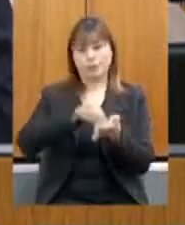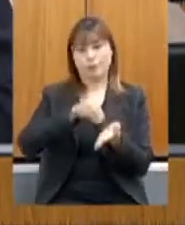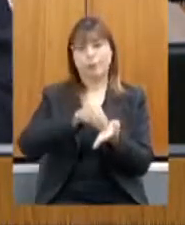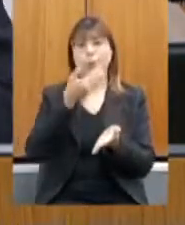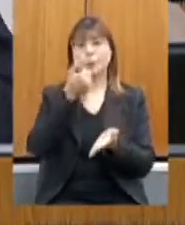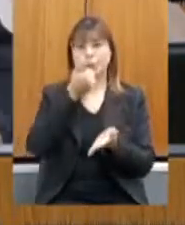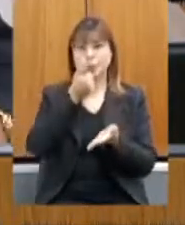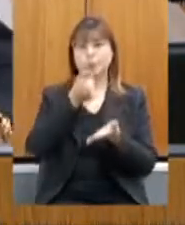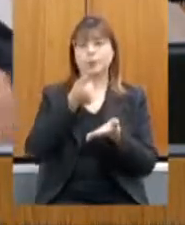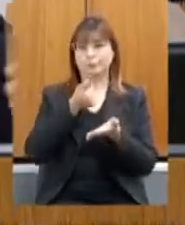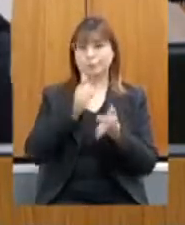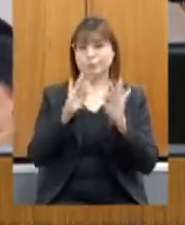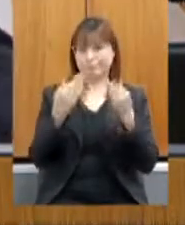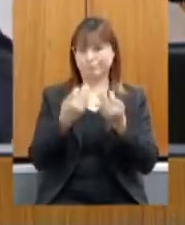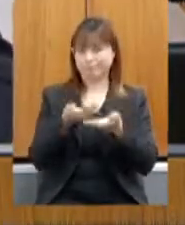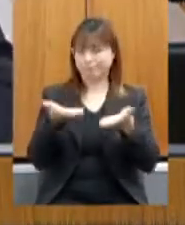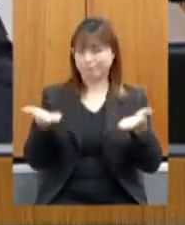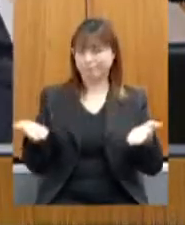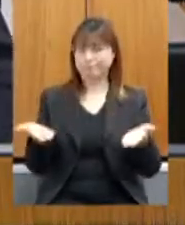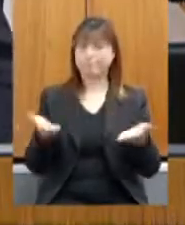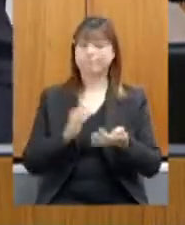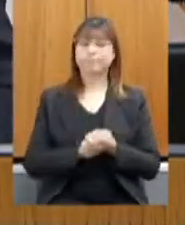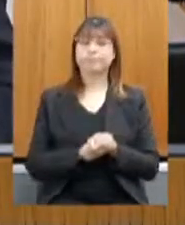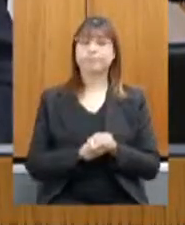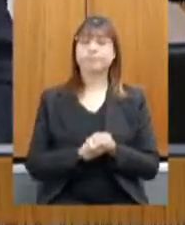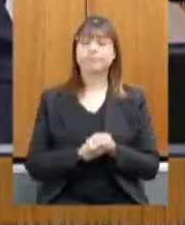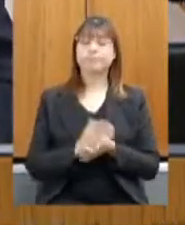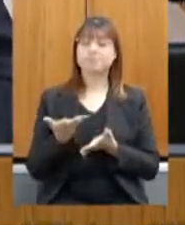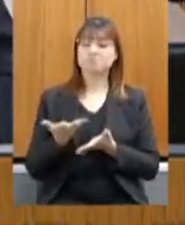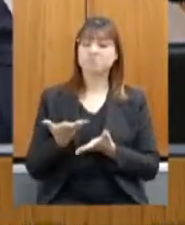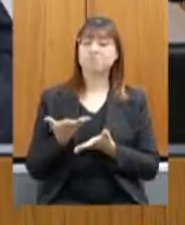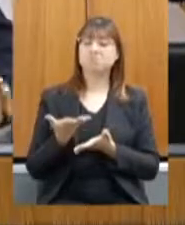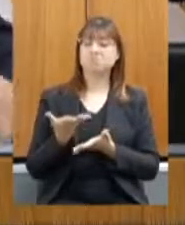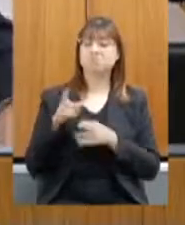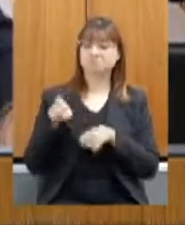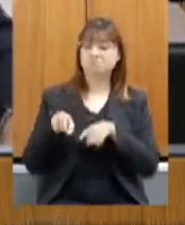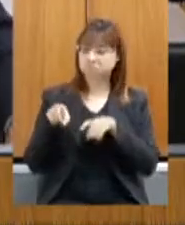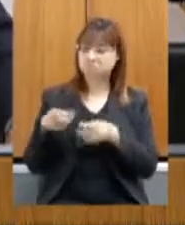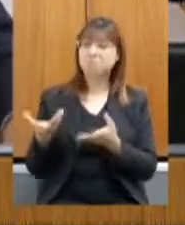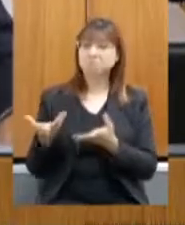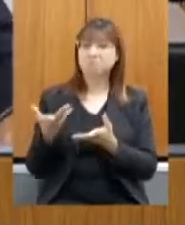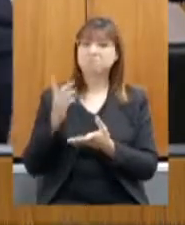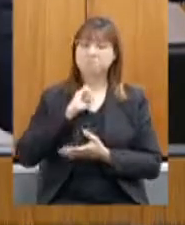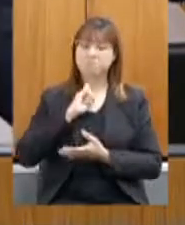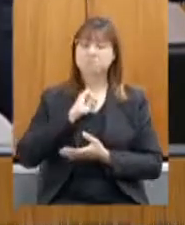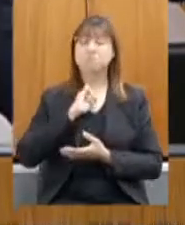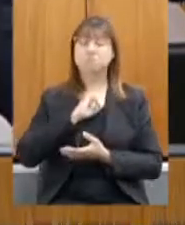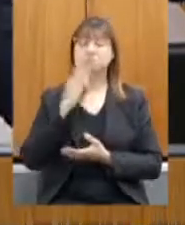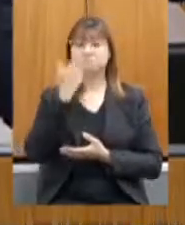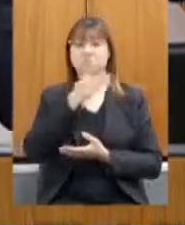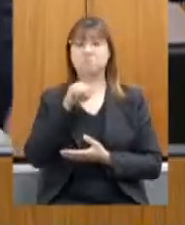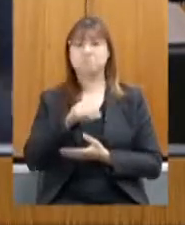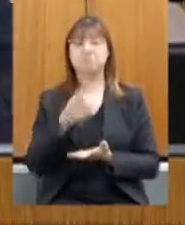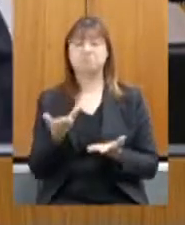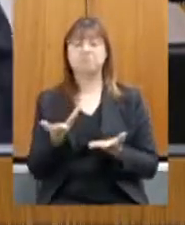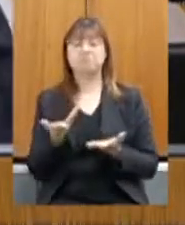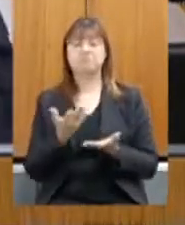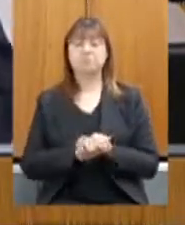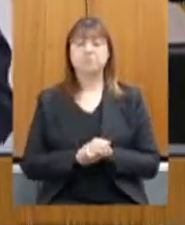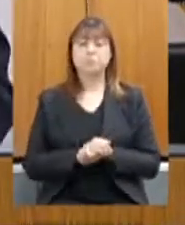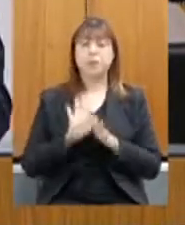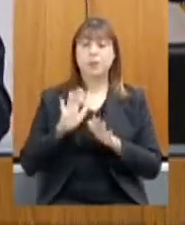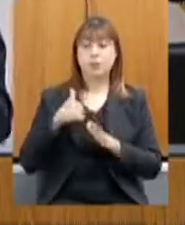nosso agro mineiro deu essa demonstração e deixou marcada essa importância. Mas eu tenho para a senhora duas